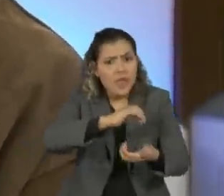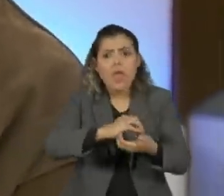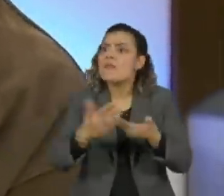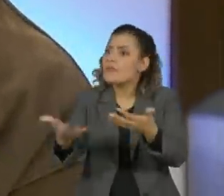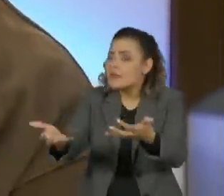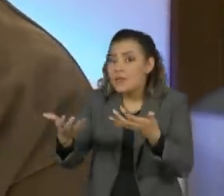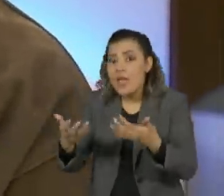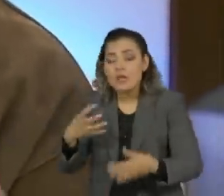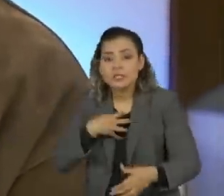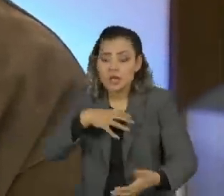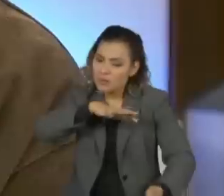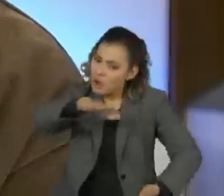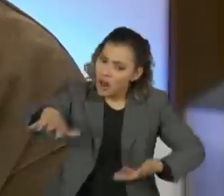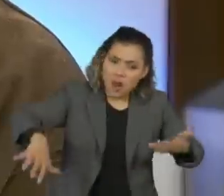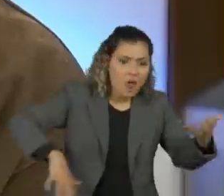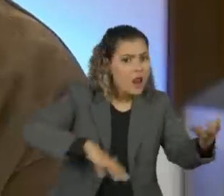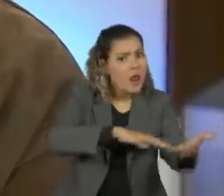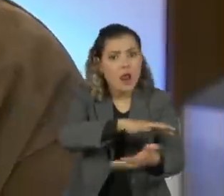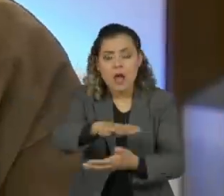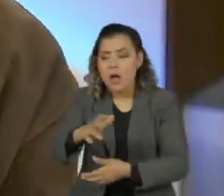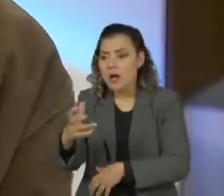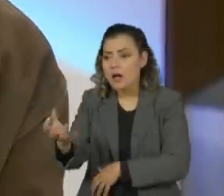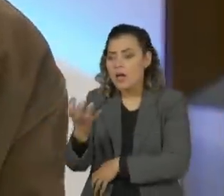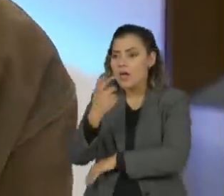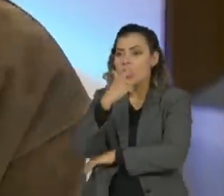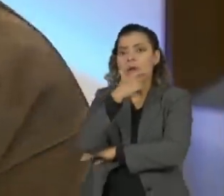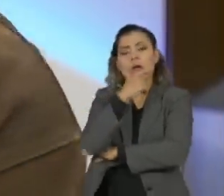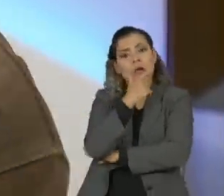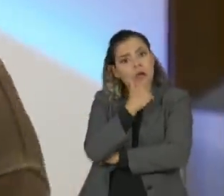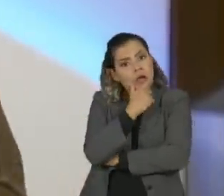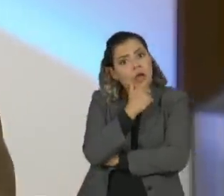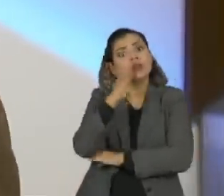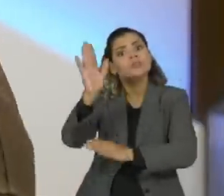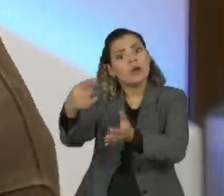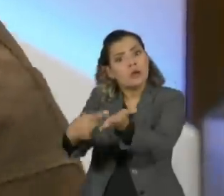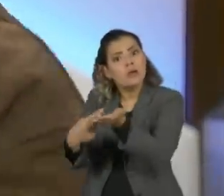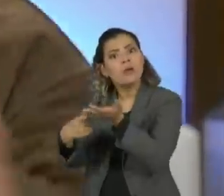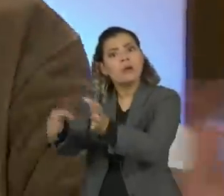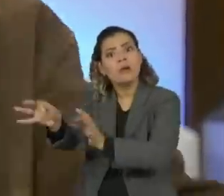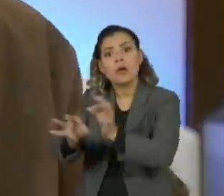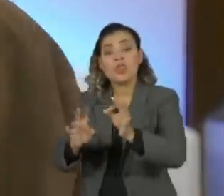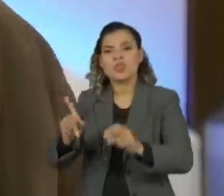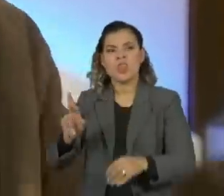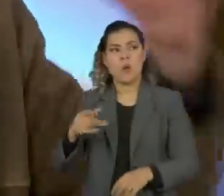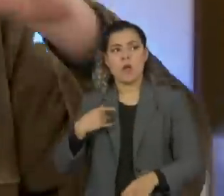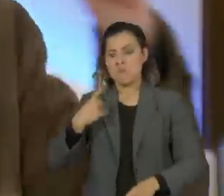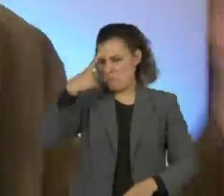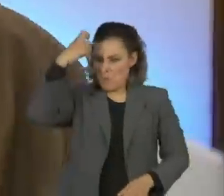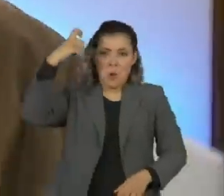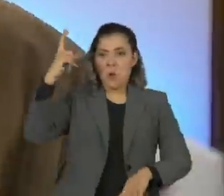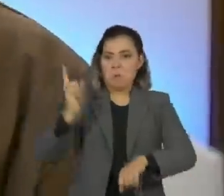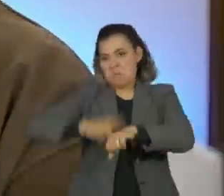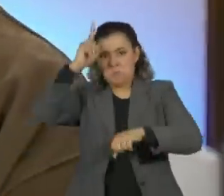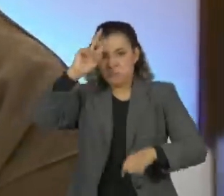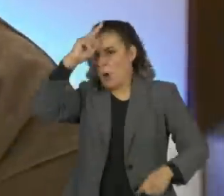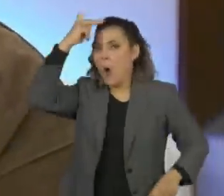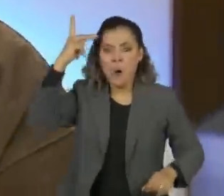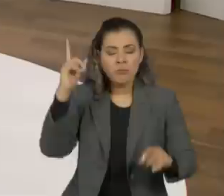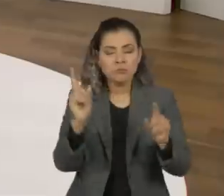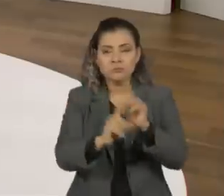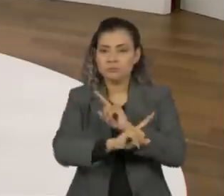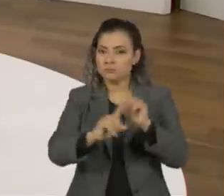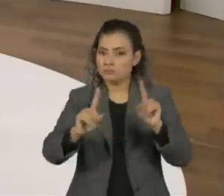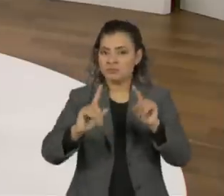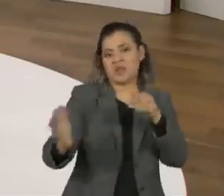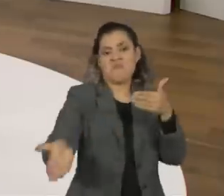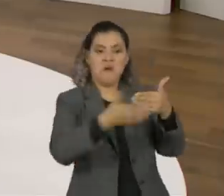uma revolução reacionária, e isso é uma coisa programática, isso não é uma coisa, isso não é ai, meus sais, estou saturado, fecha